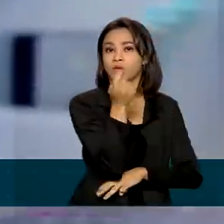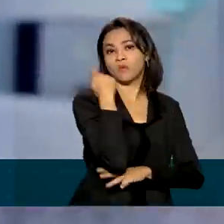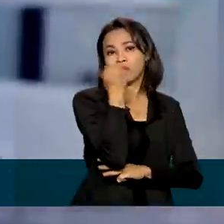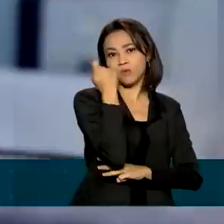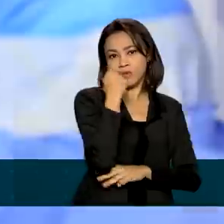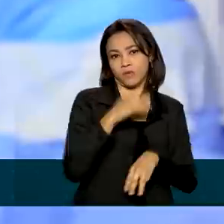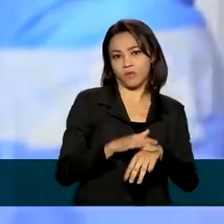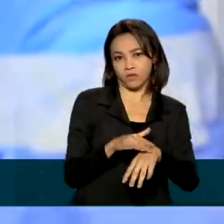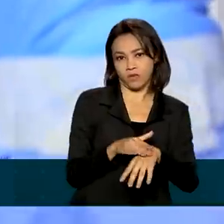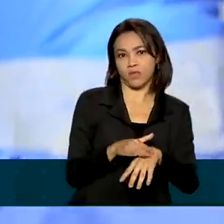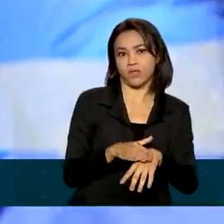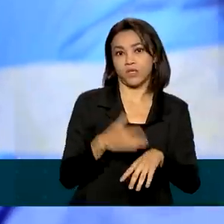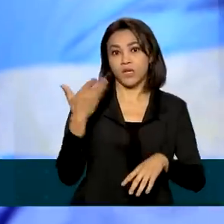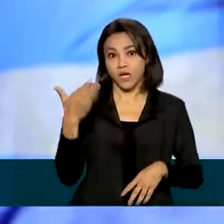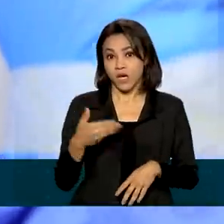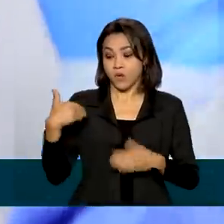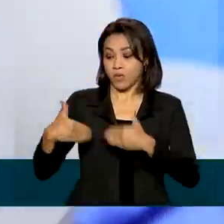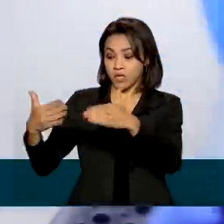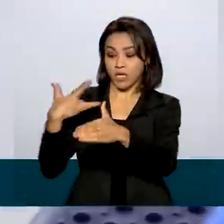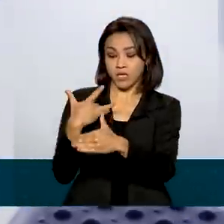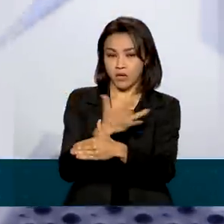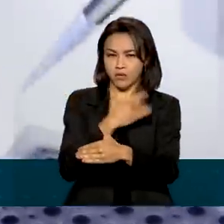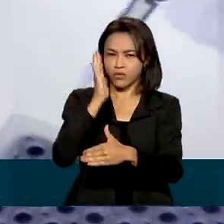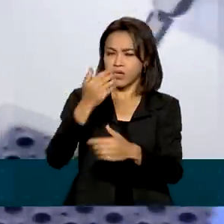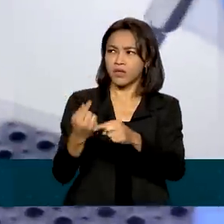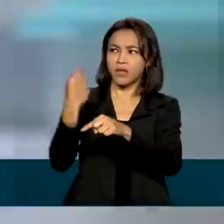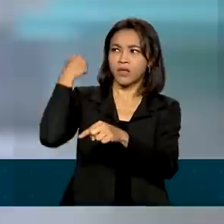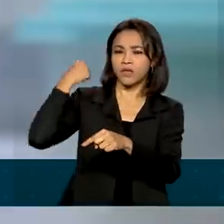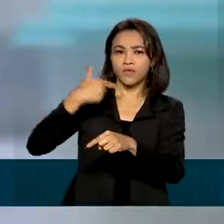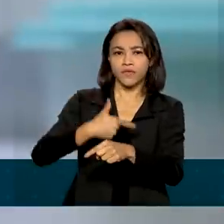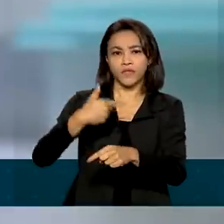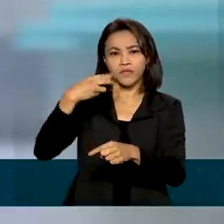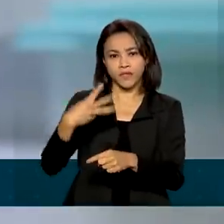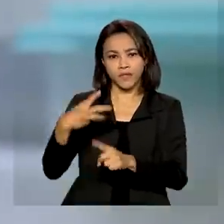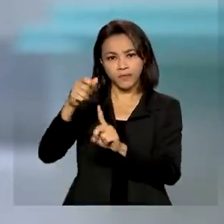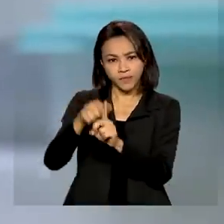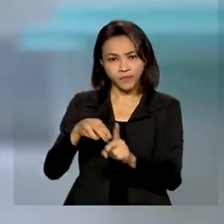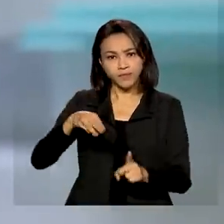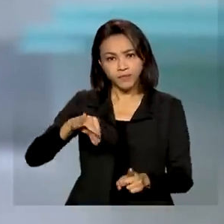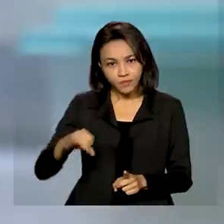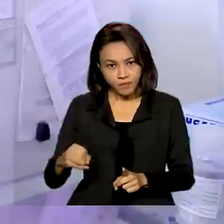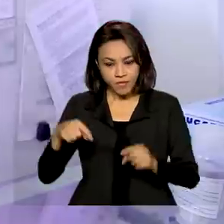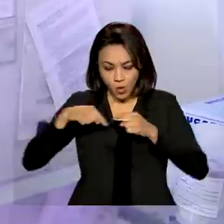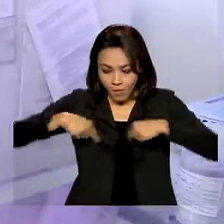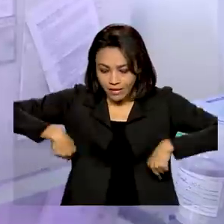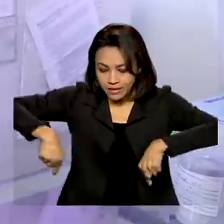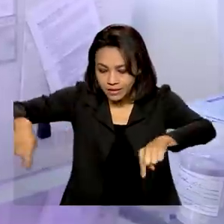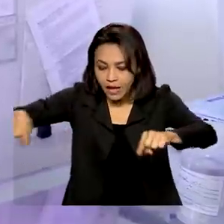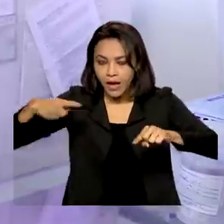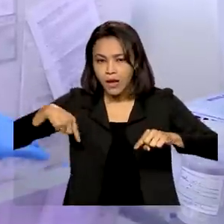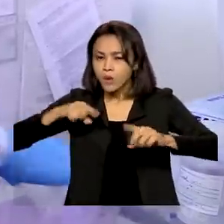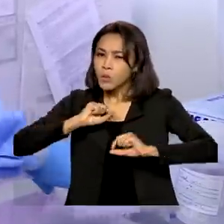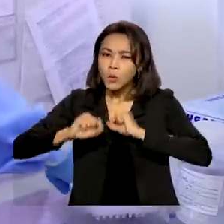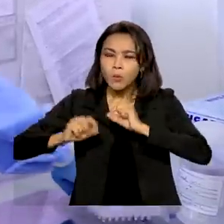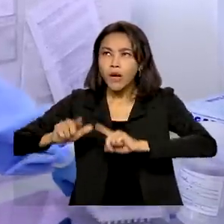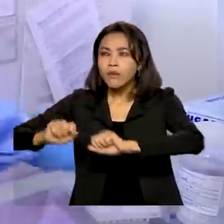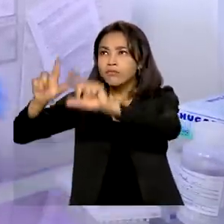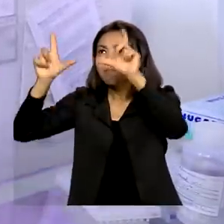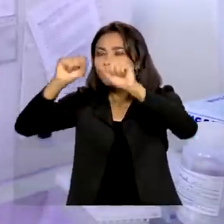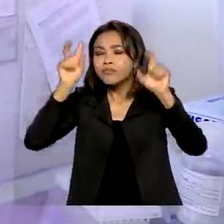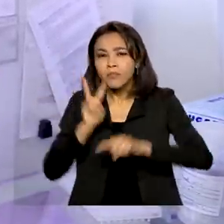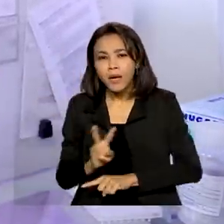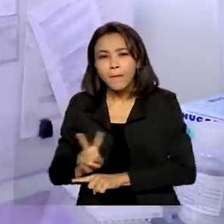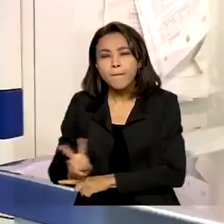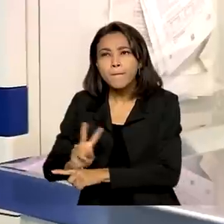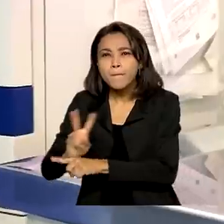Saúde ressalta ainda que estabeleceu desde 23 de maio uma sala de situação para monitorar o cenário do